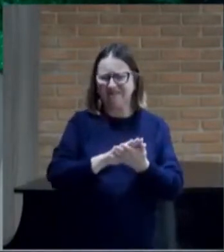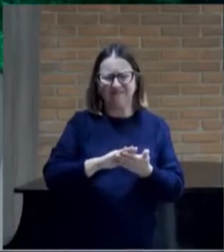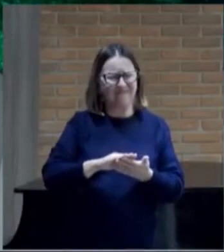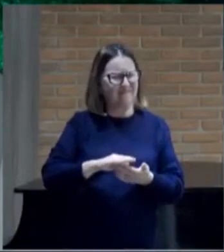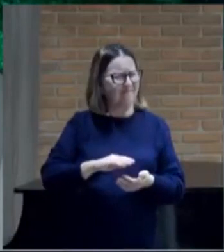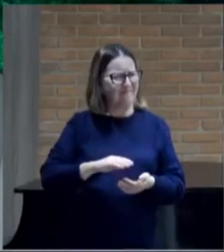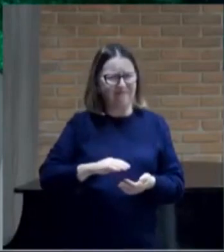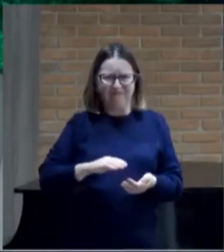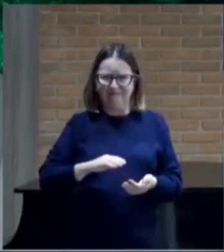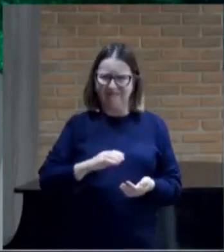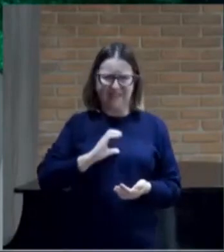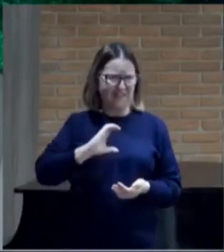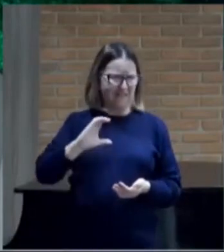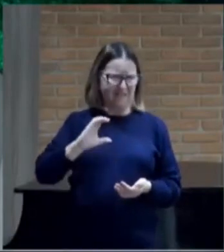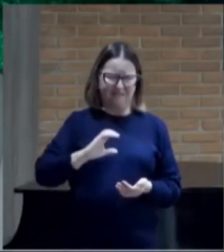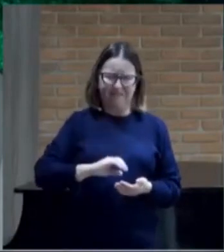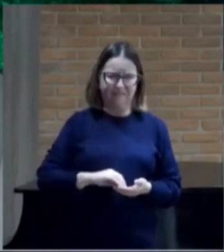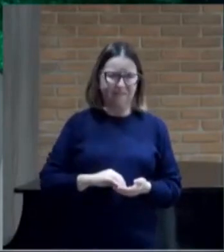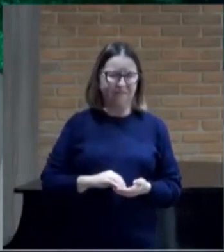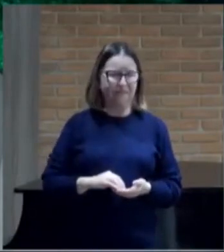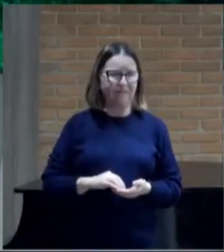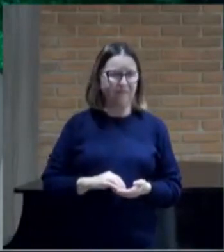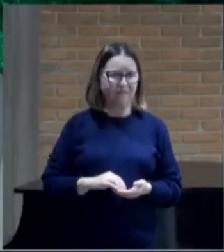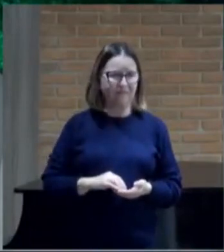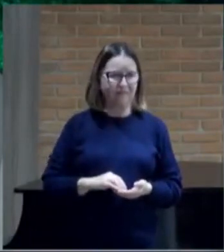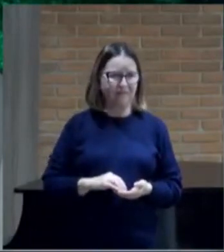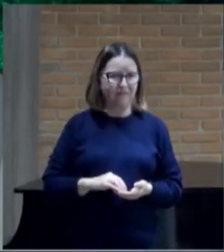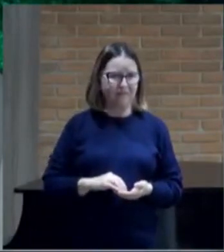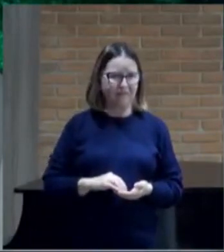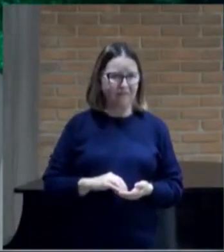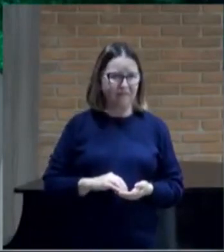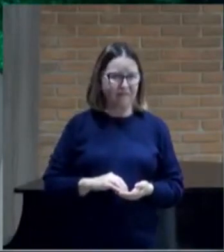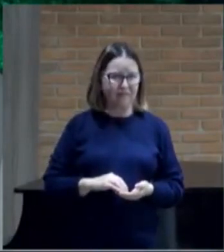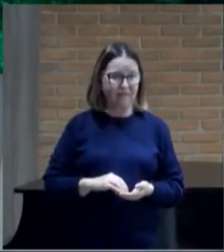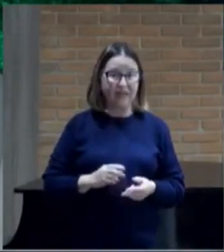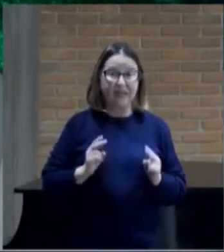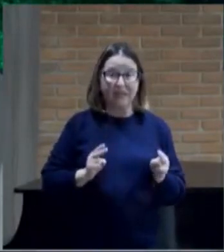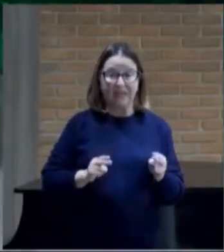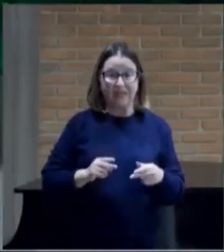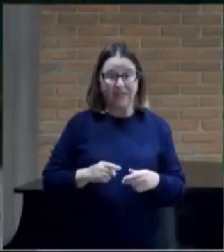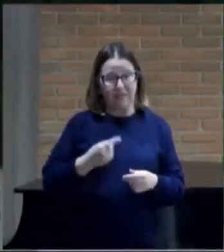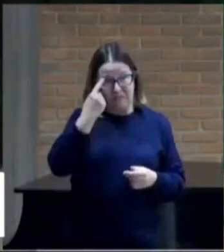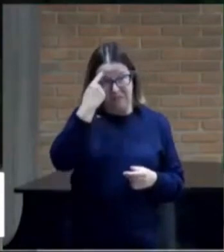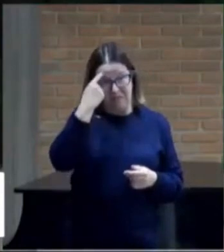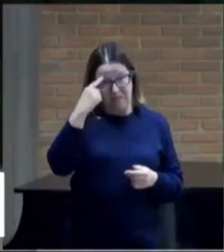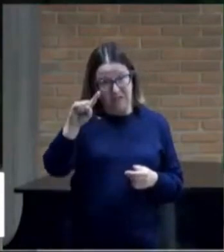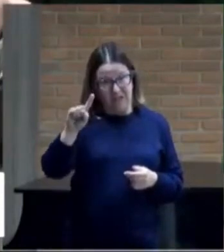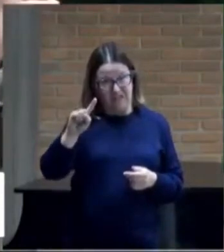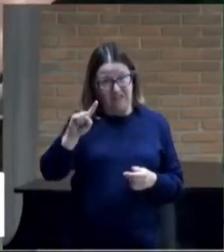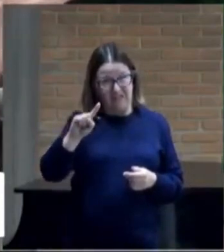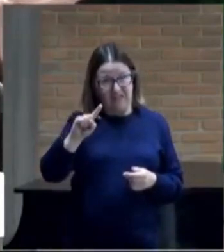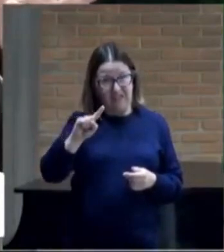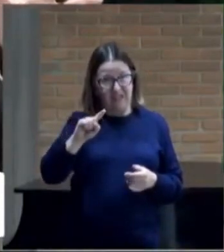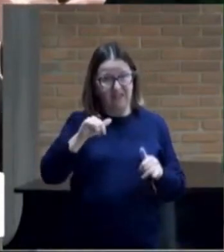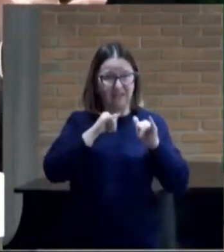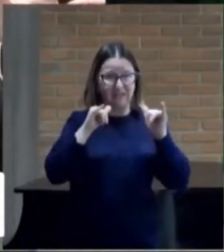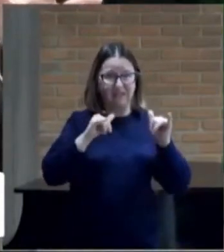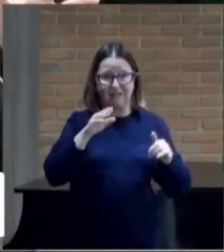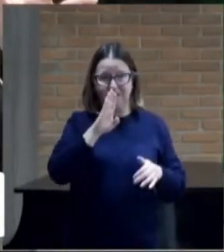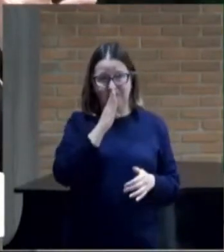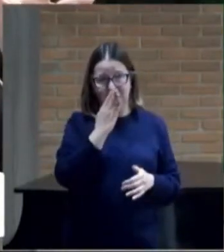Elas vivem de inventar fake news,